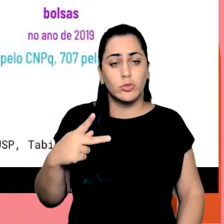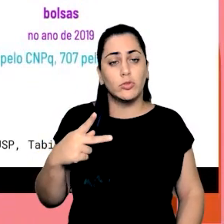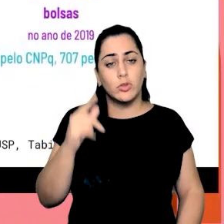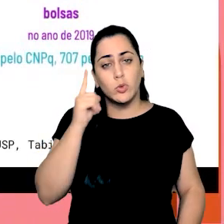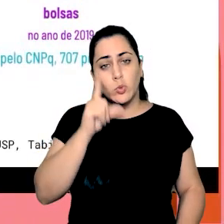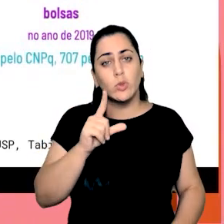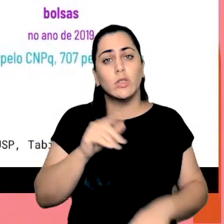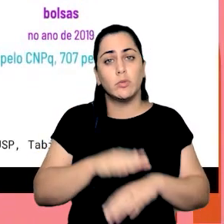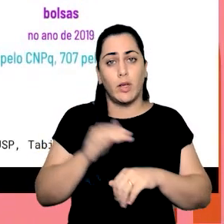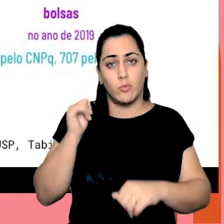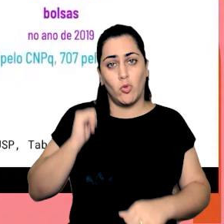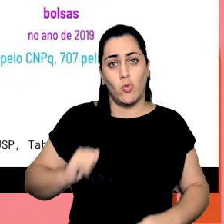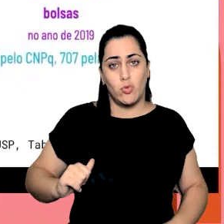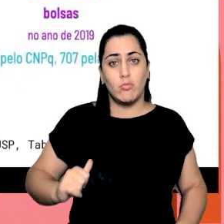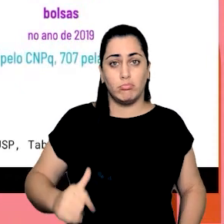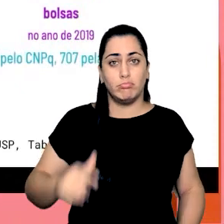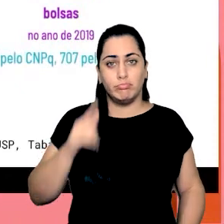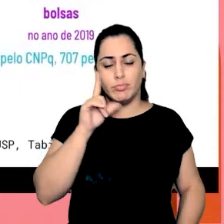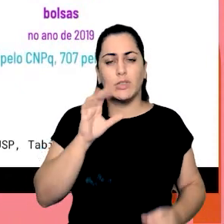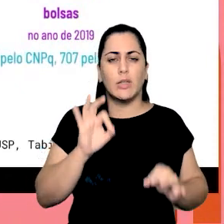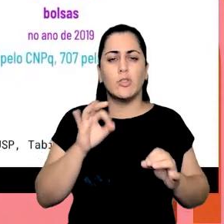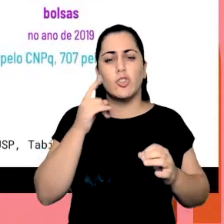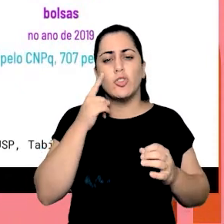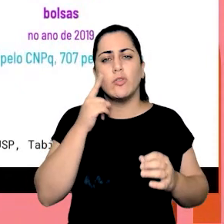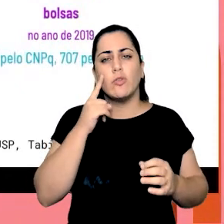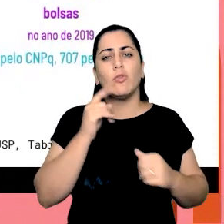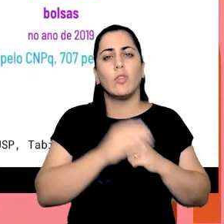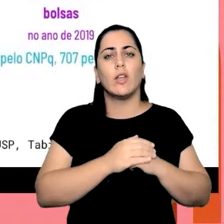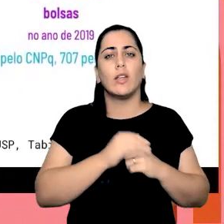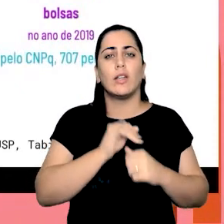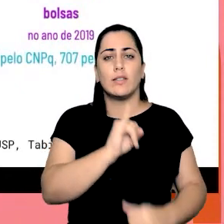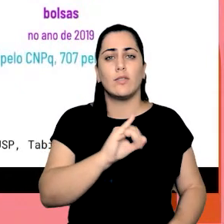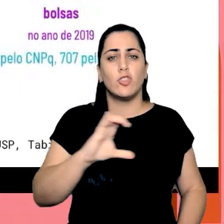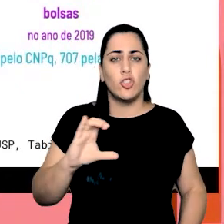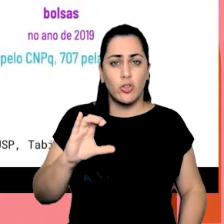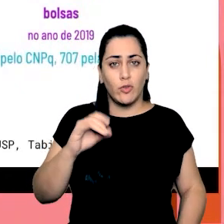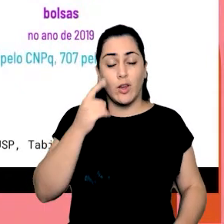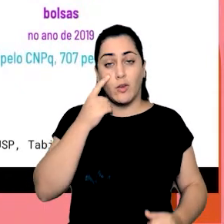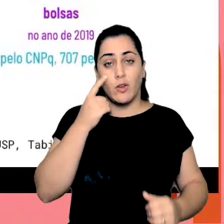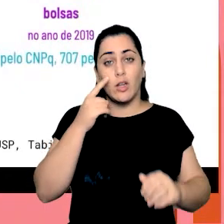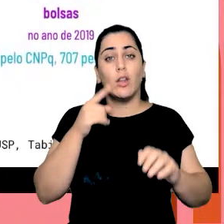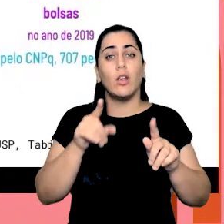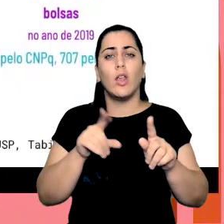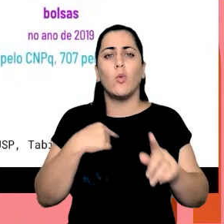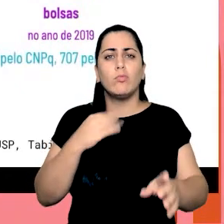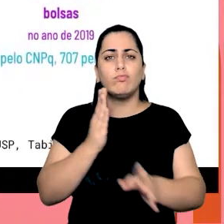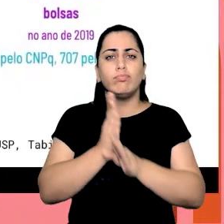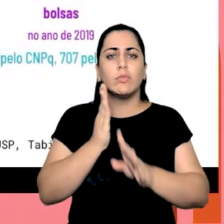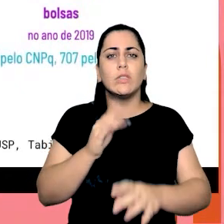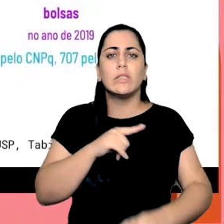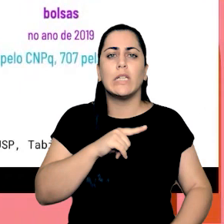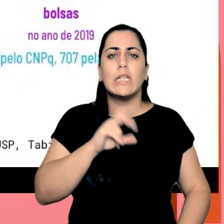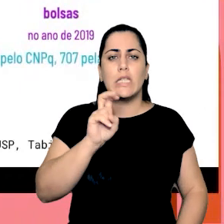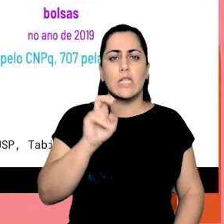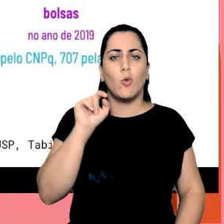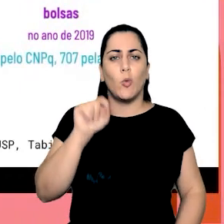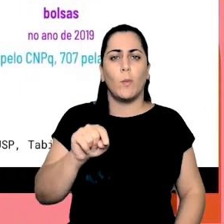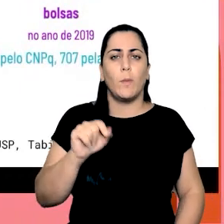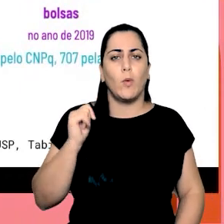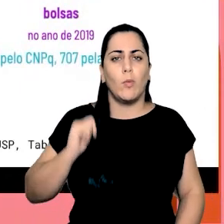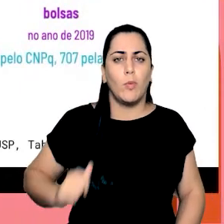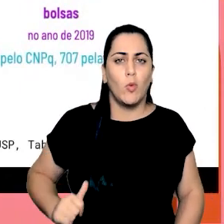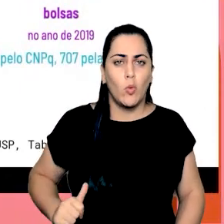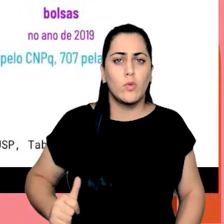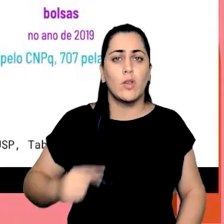recebendo mais bolsas. E quando a gente vê as iniciações científicas, eu acabei de descobrir que atualmente a gente tem 5 mil bolsas de iniciação